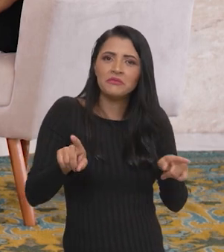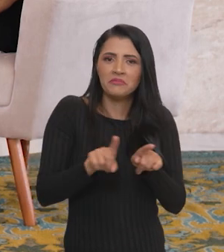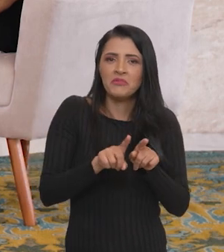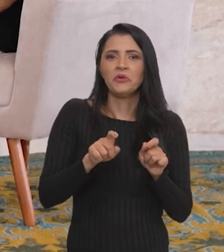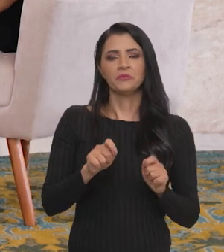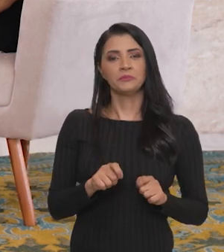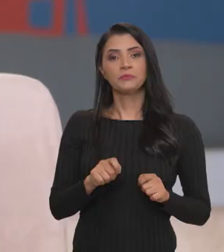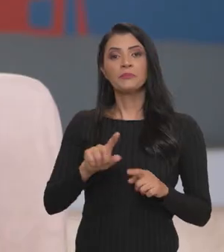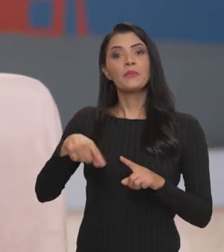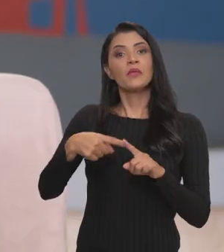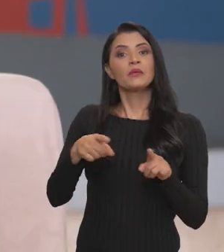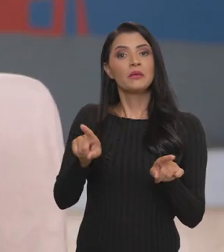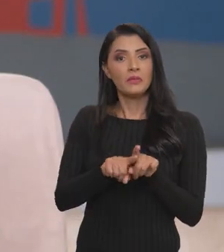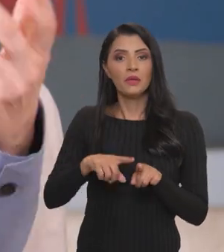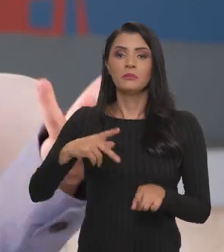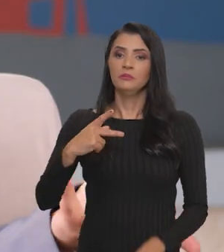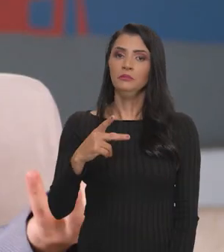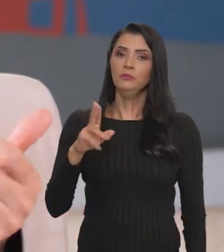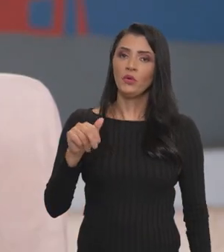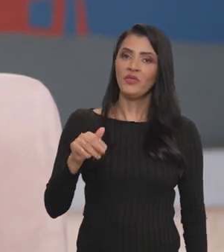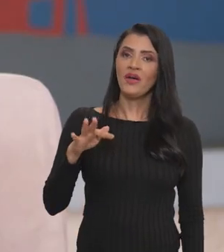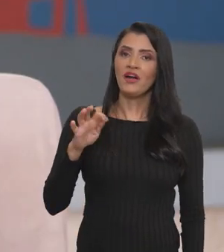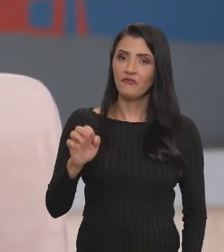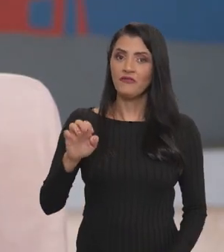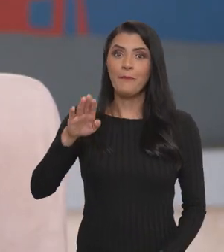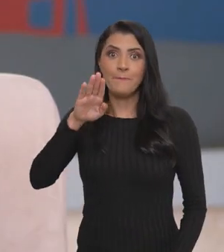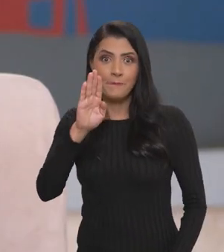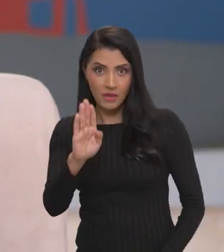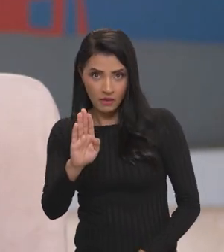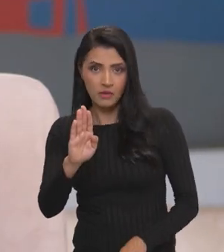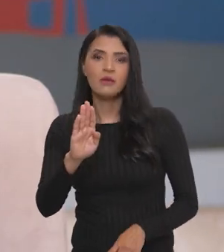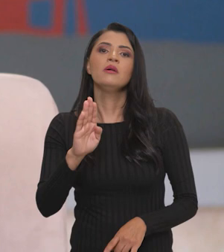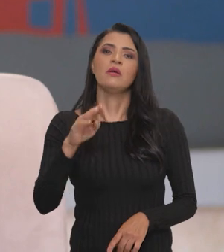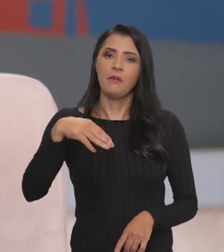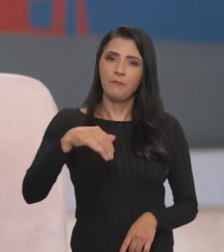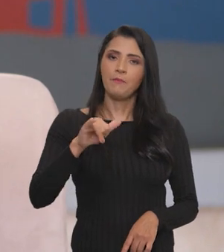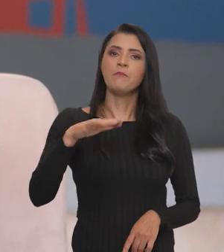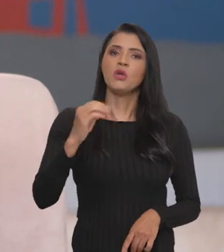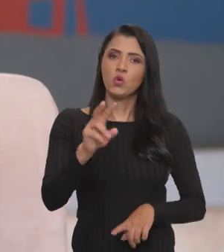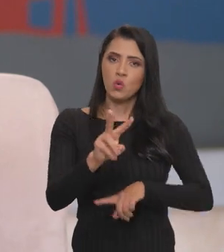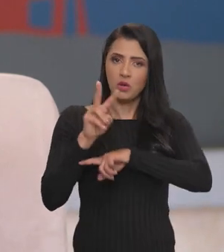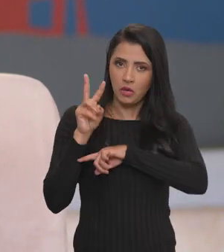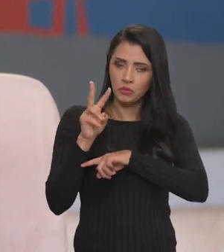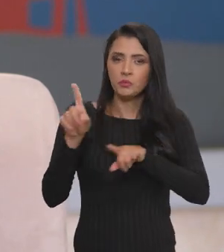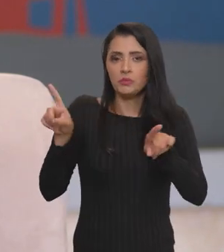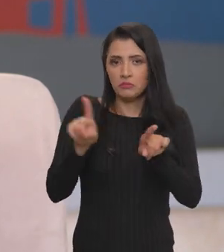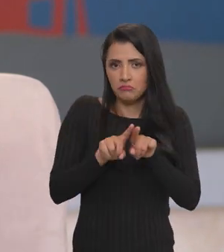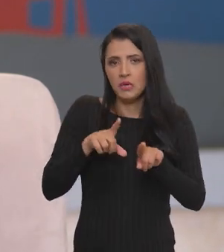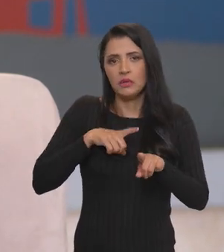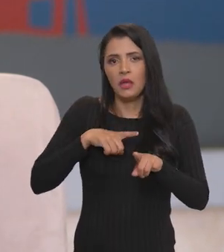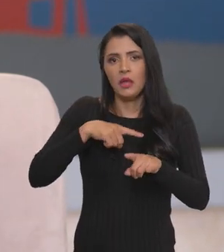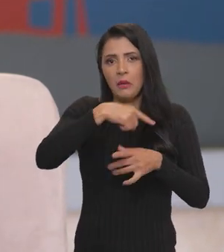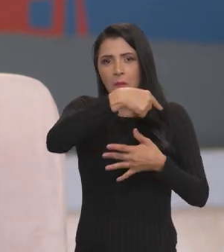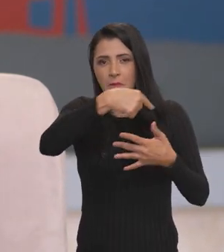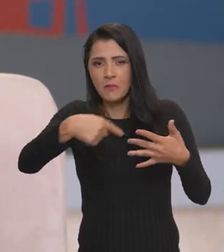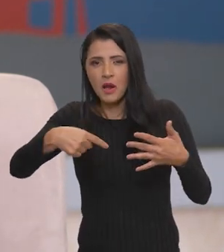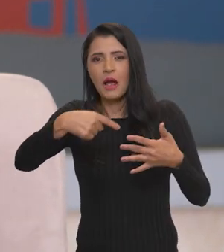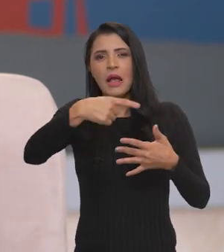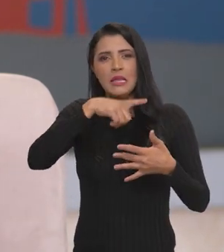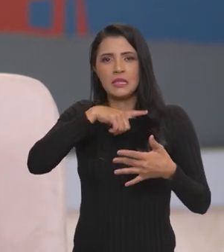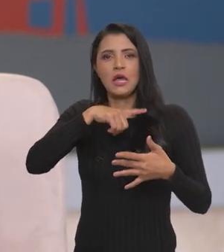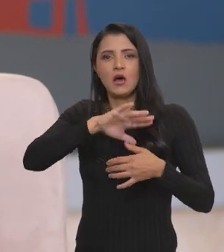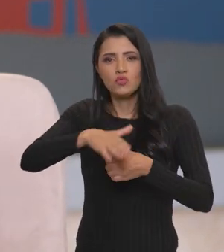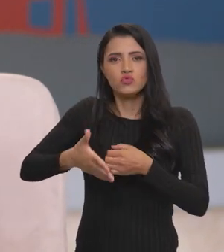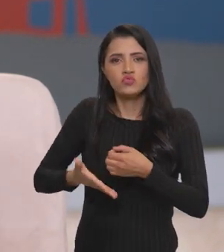alimentos. Além disso, tem o Pronaf B, que eu mencionei, que é esse microcrédito, e a gente tem linhas da